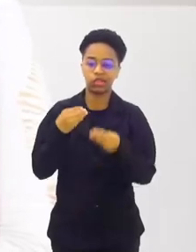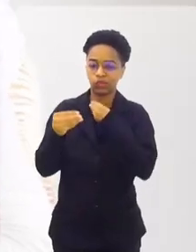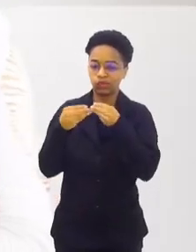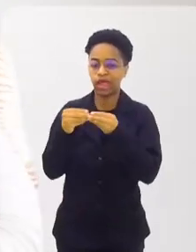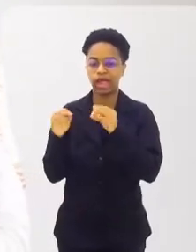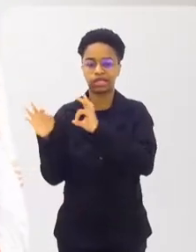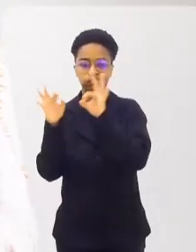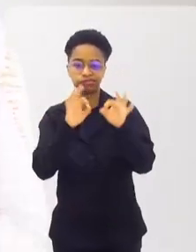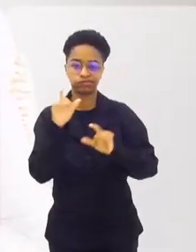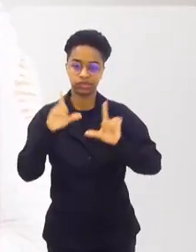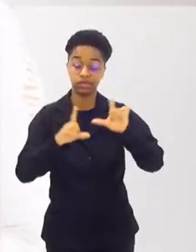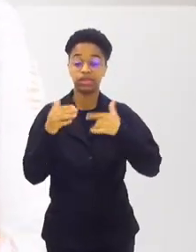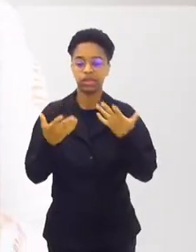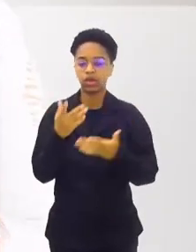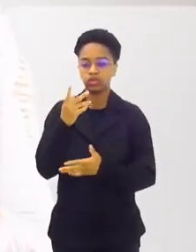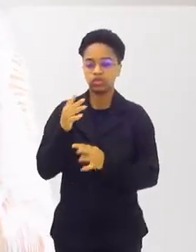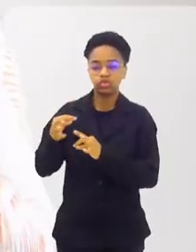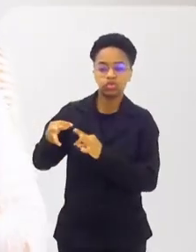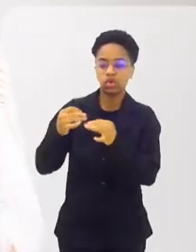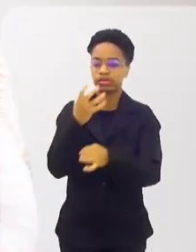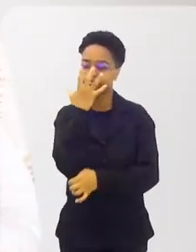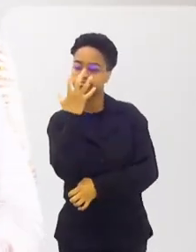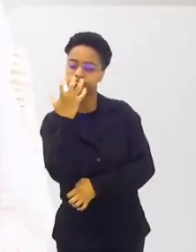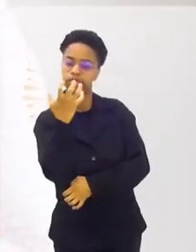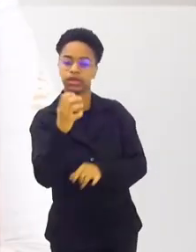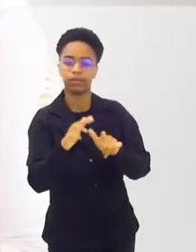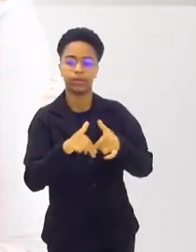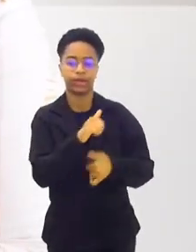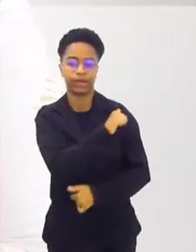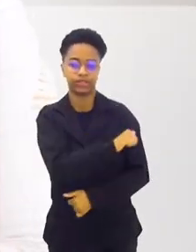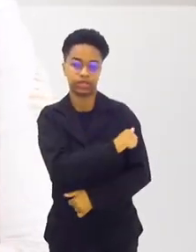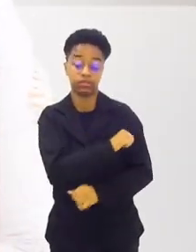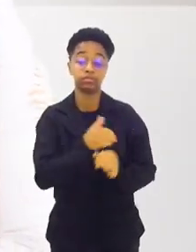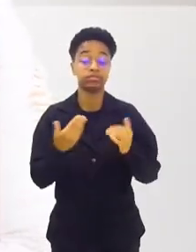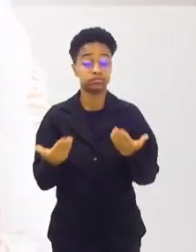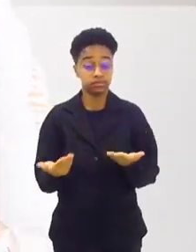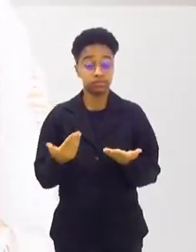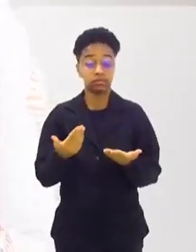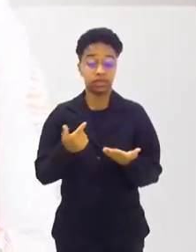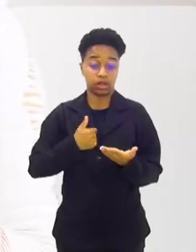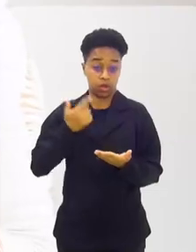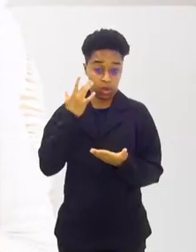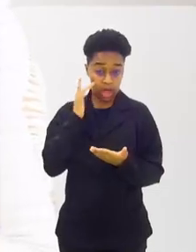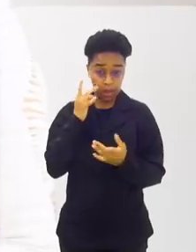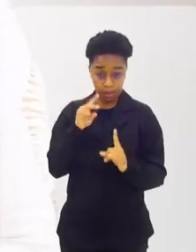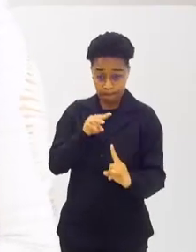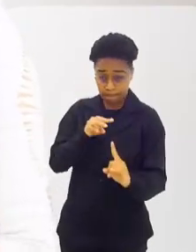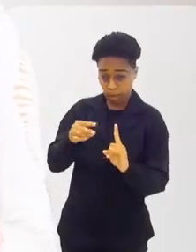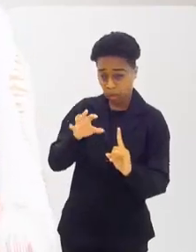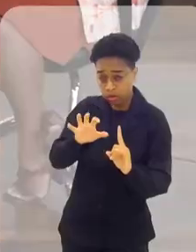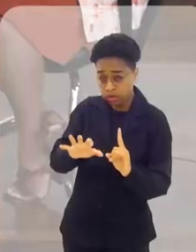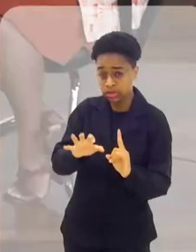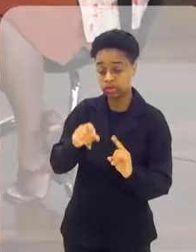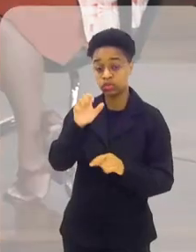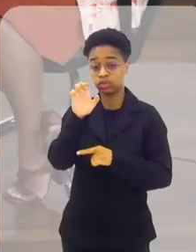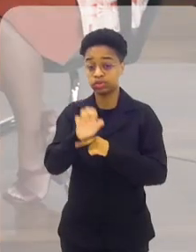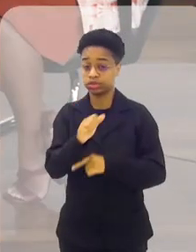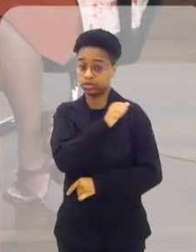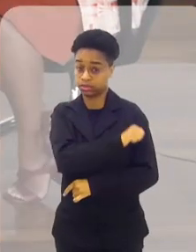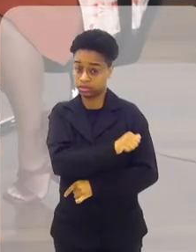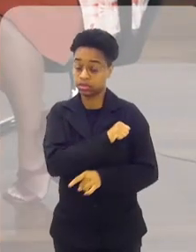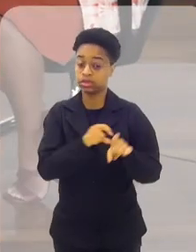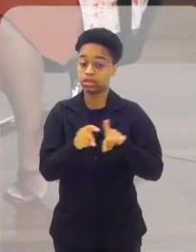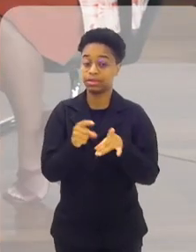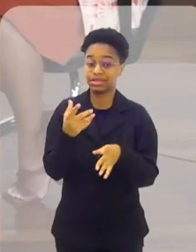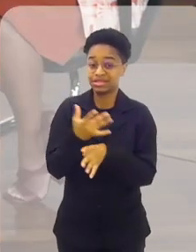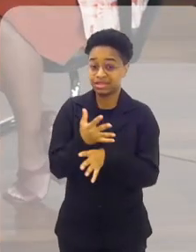televisão, as novelas, enfim, tem todo um encantamento também com o Rio de Janeiro. Então, acho que desse ponto de vista, o estado do Rio